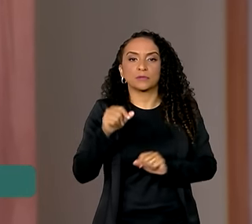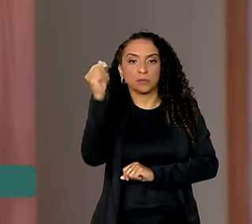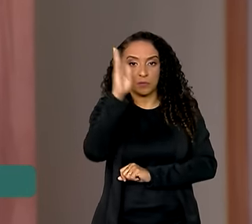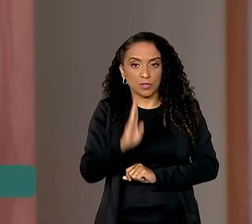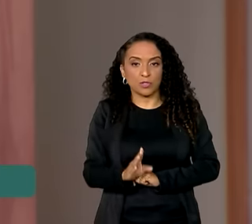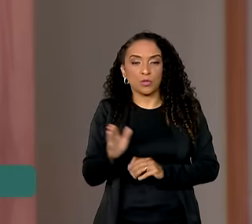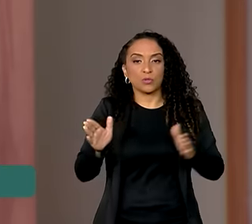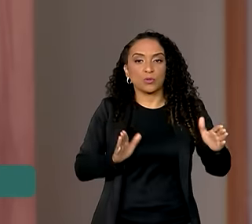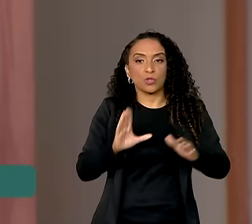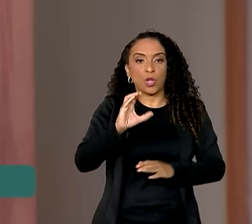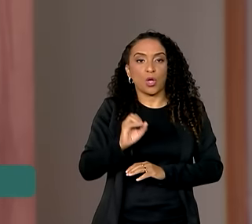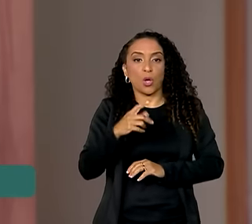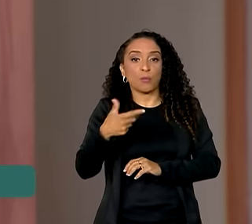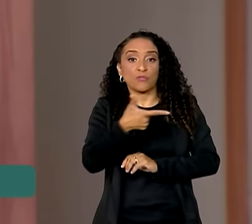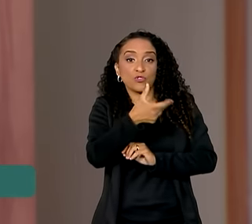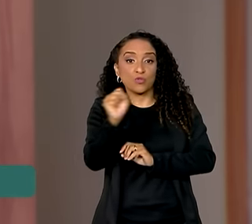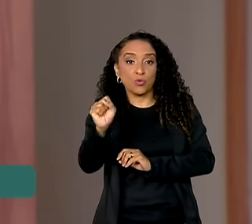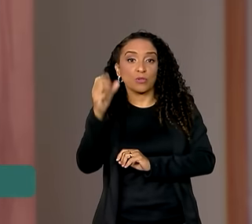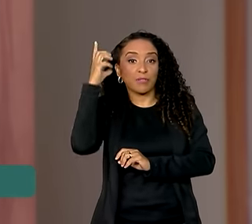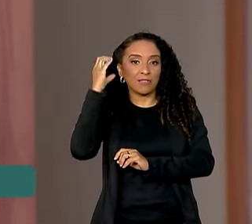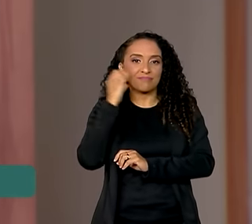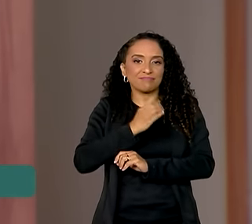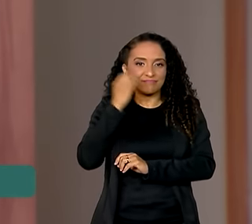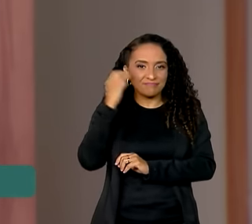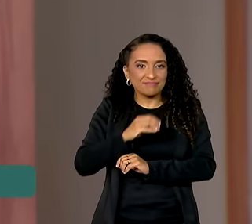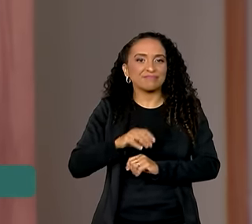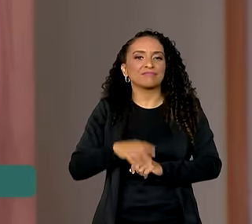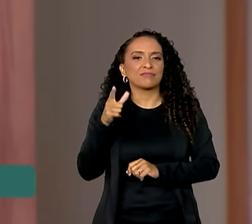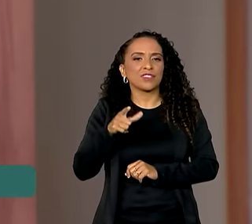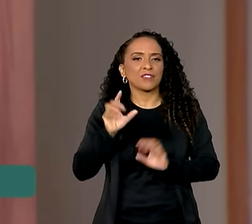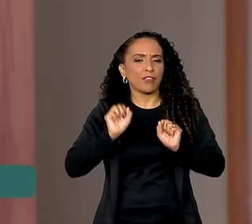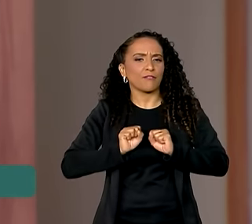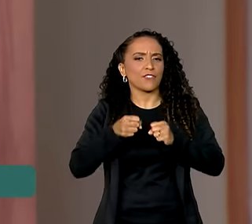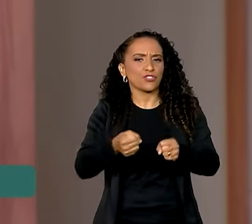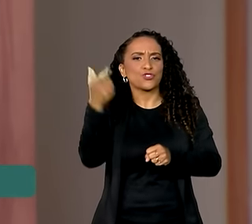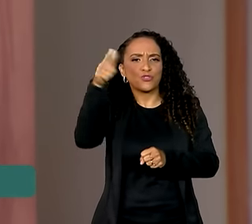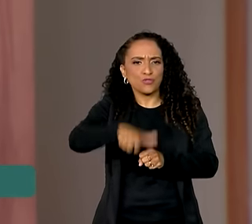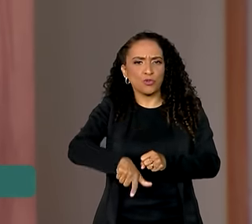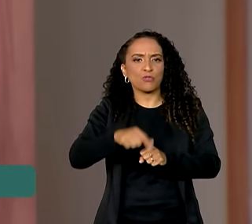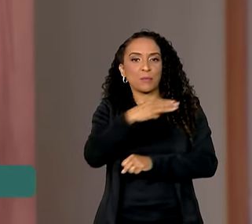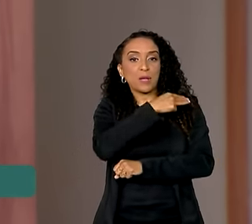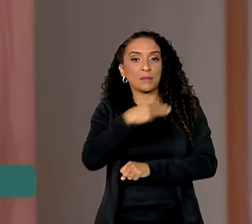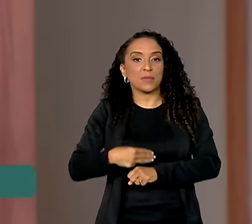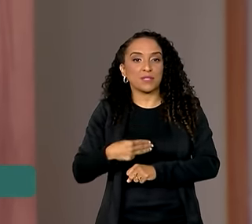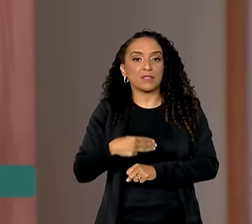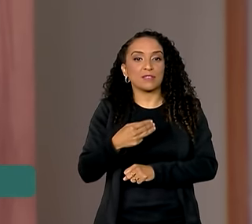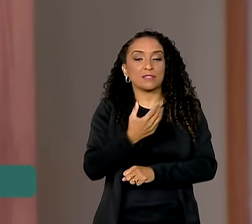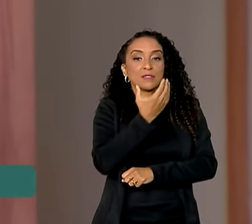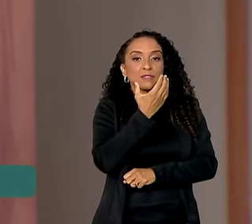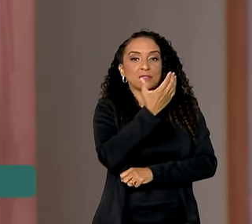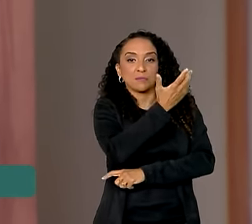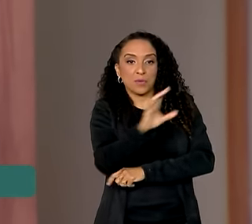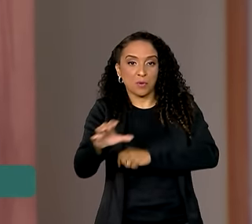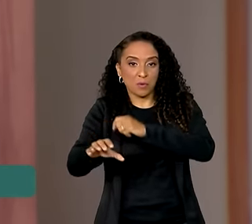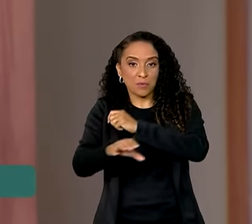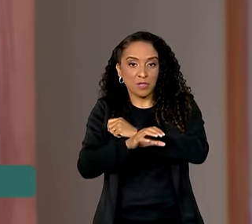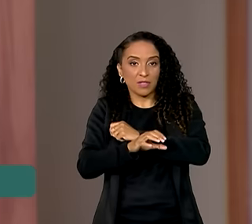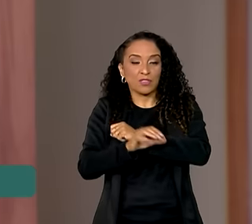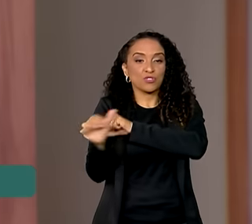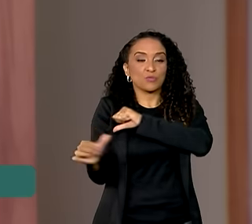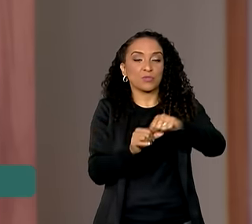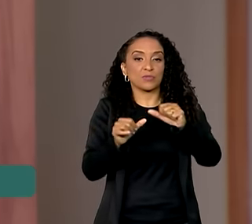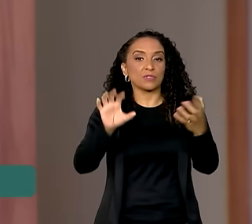pelo Brasil durante a COP28 nos Emirados Árabes e foi defendida novamente pela ministra do Meio Ambiente e